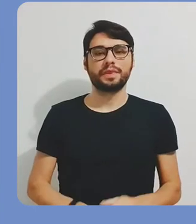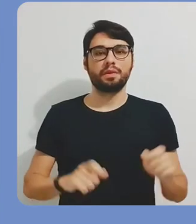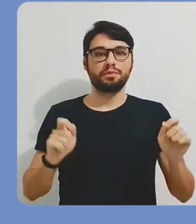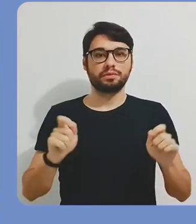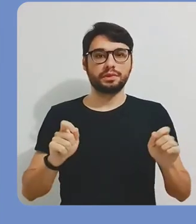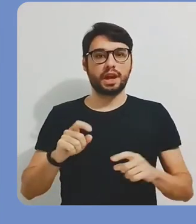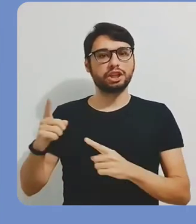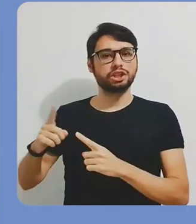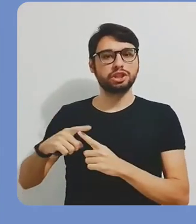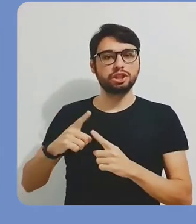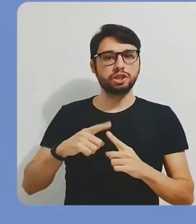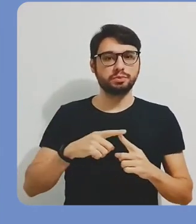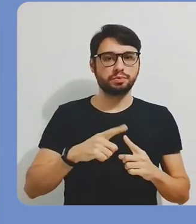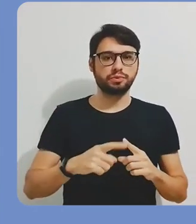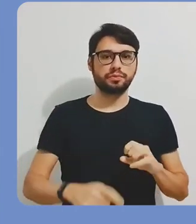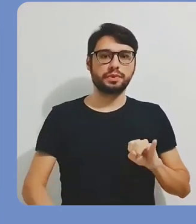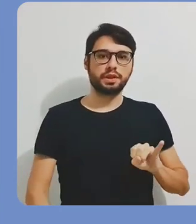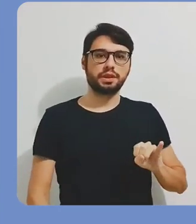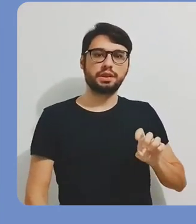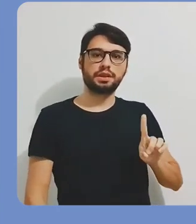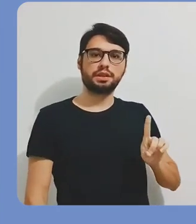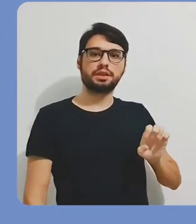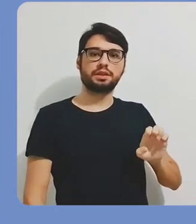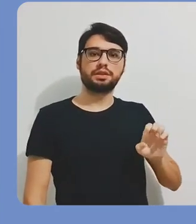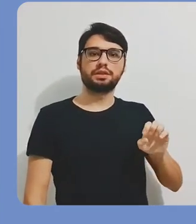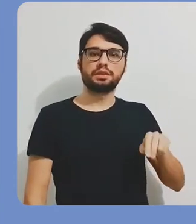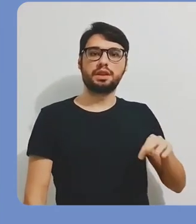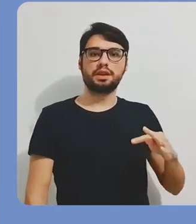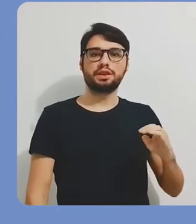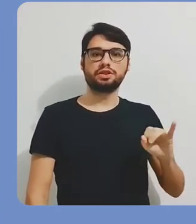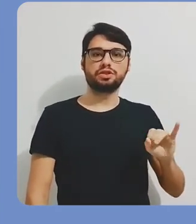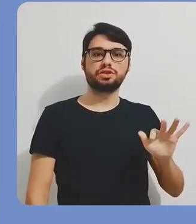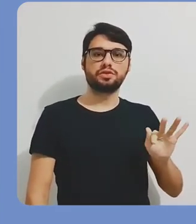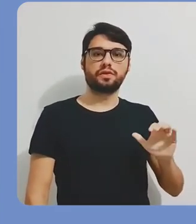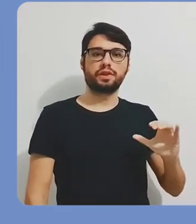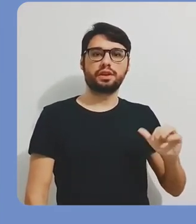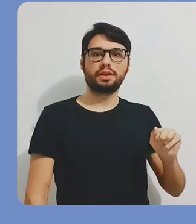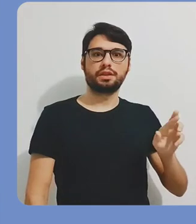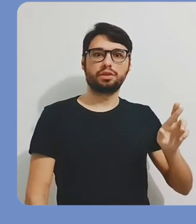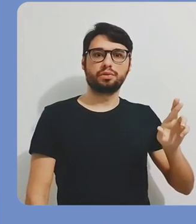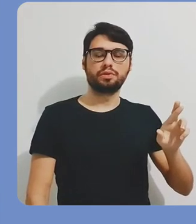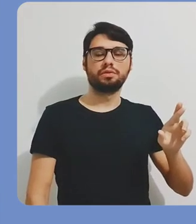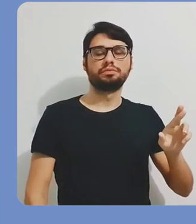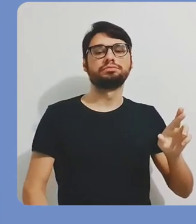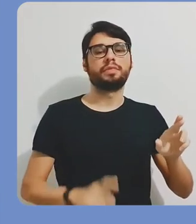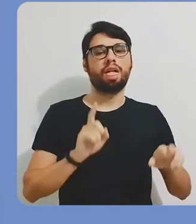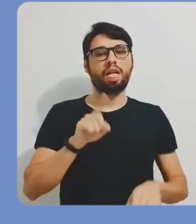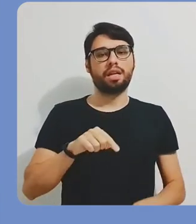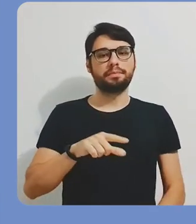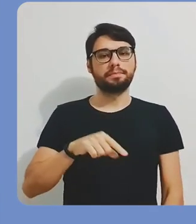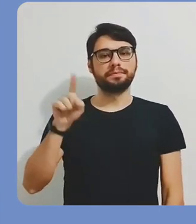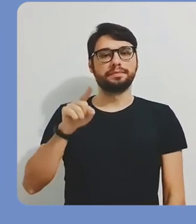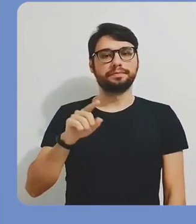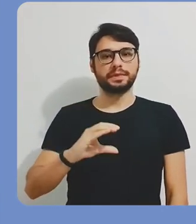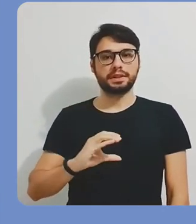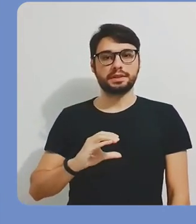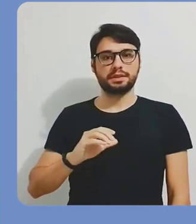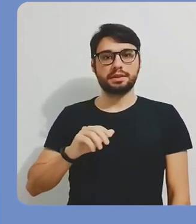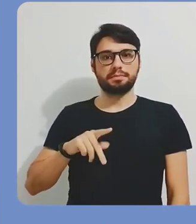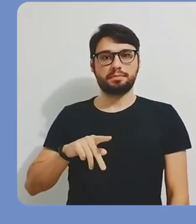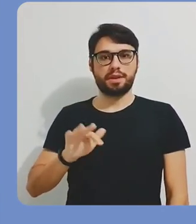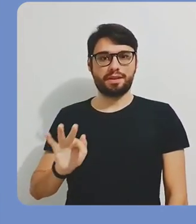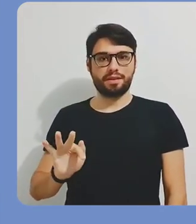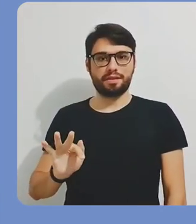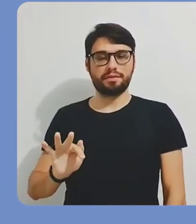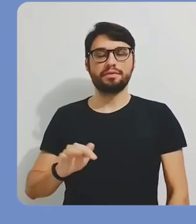adicionar toda a sua equipe de suporte do evento de forma manual. Então, aqui você vai colocar como tipo de identificador